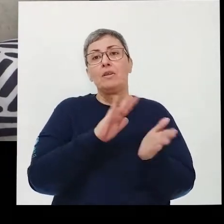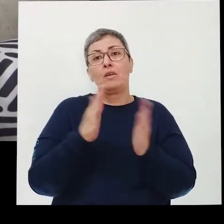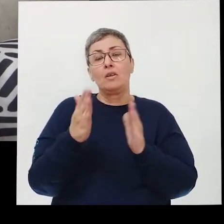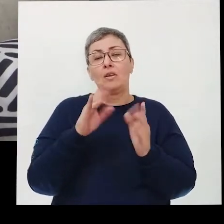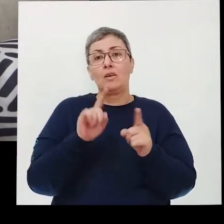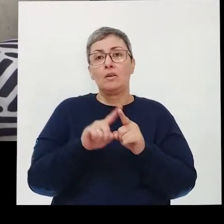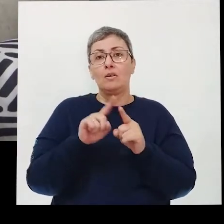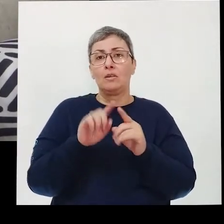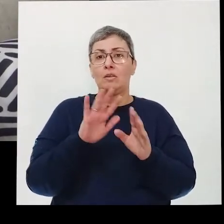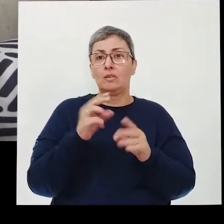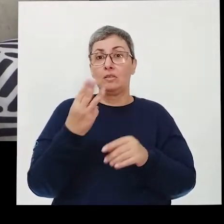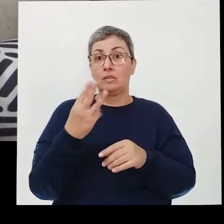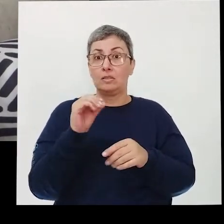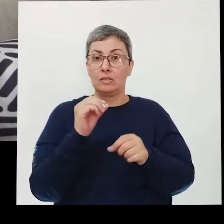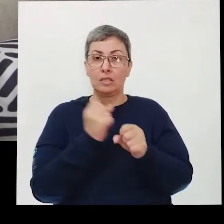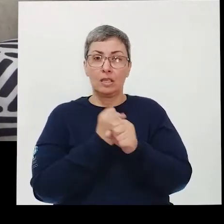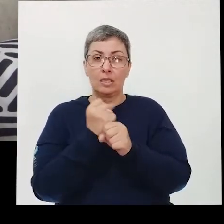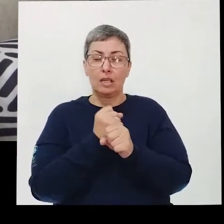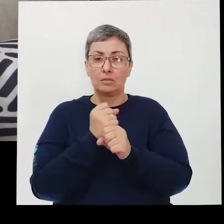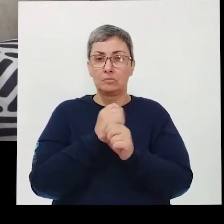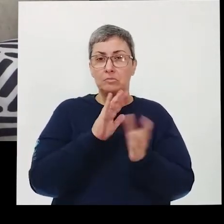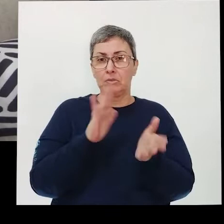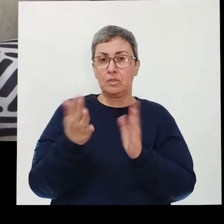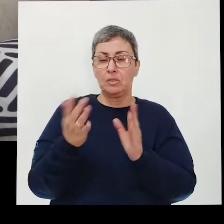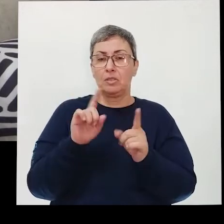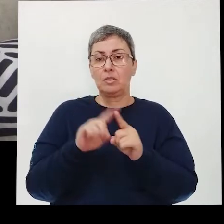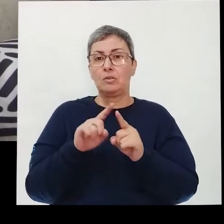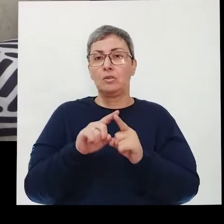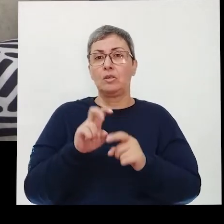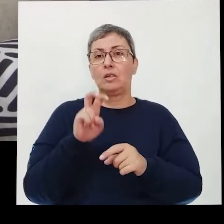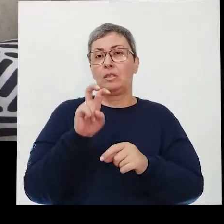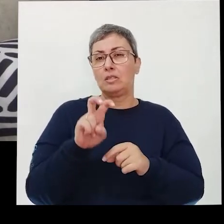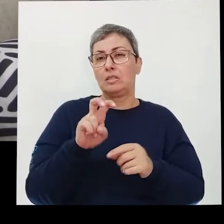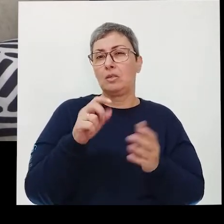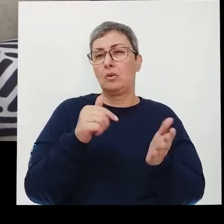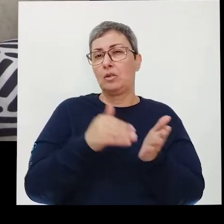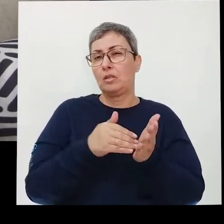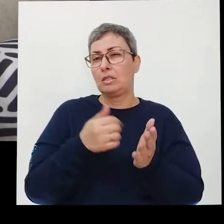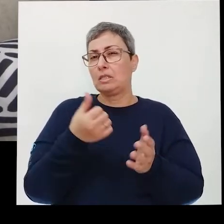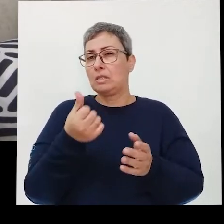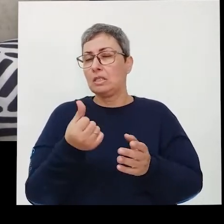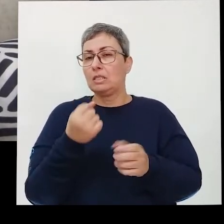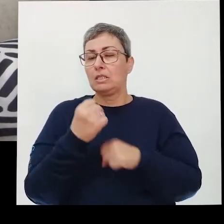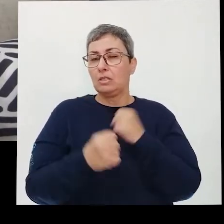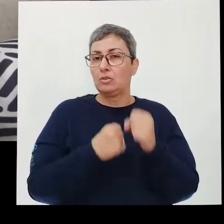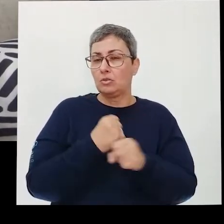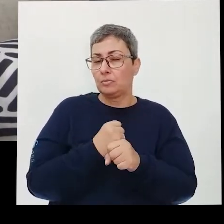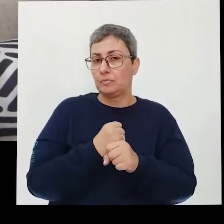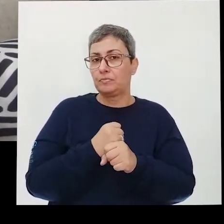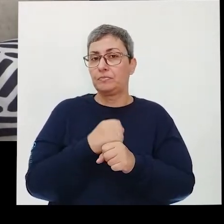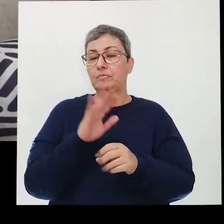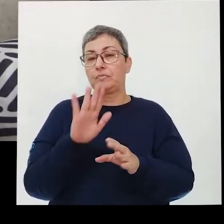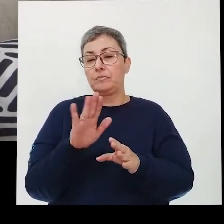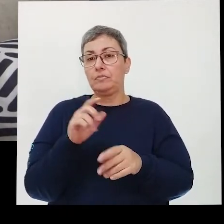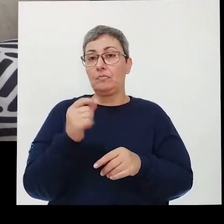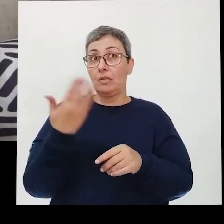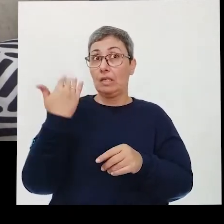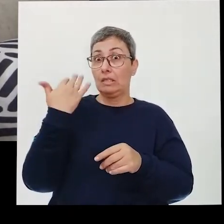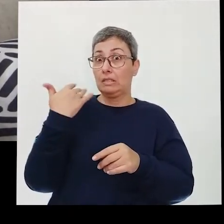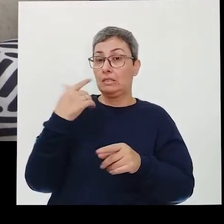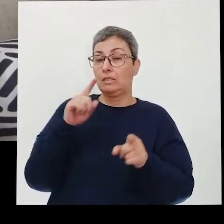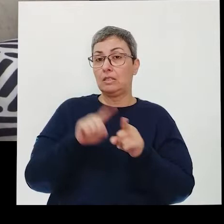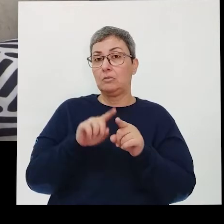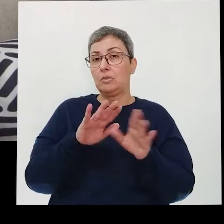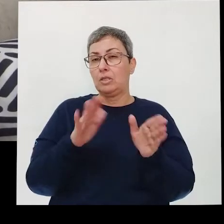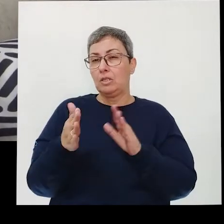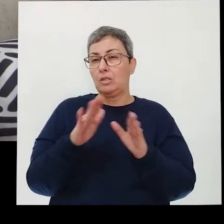aumentou aí em 30 anos, mais ou menos, cerca de 5 a 6 anos. Ou seja, se antigamente